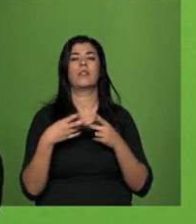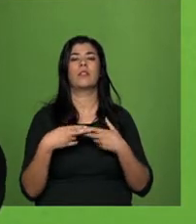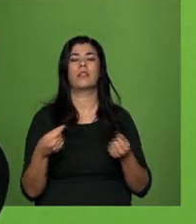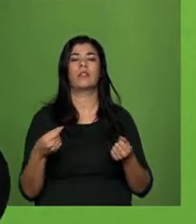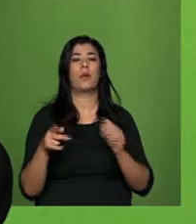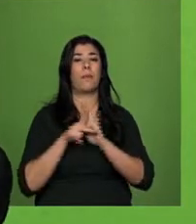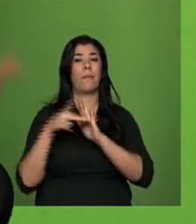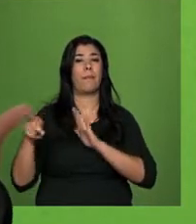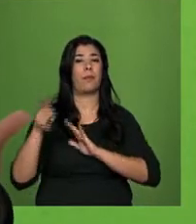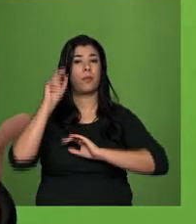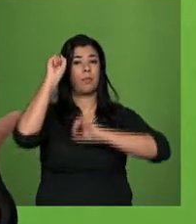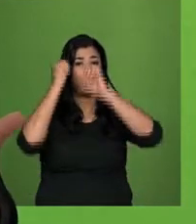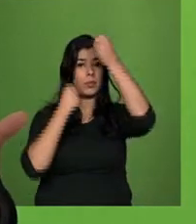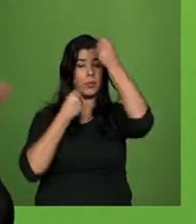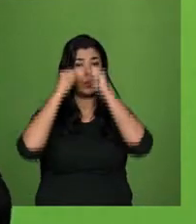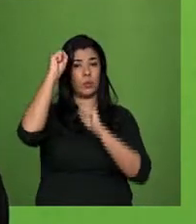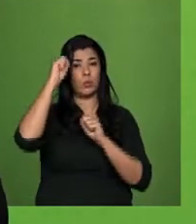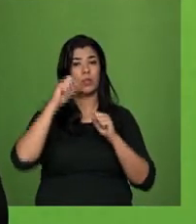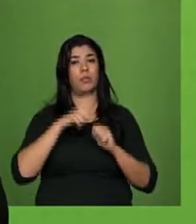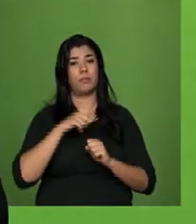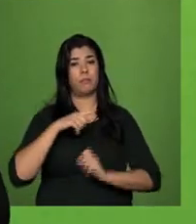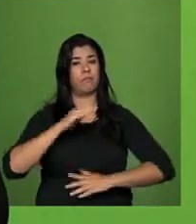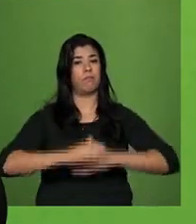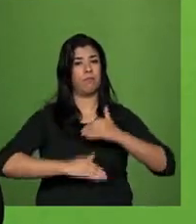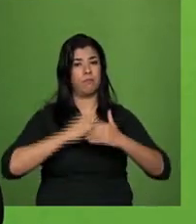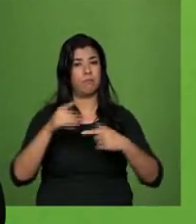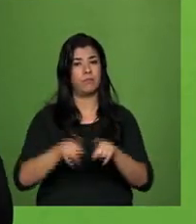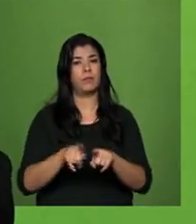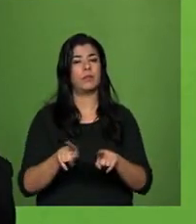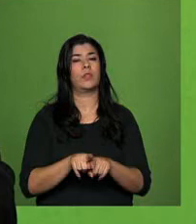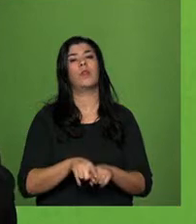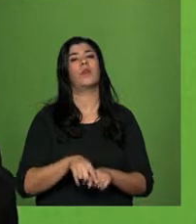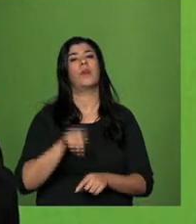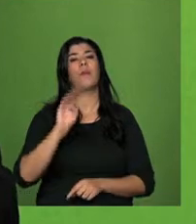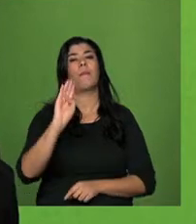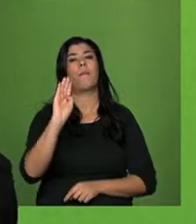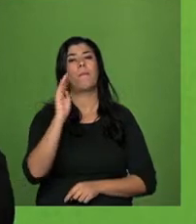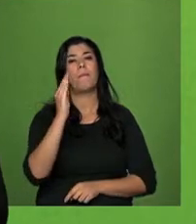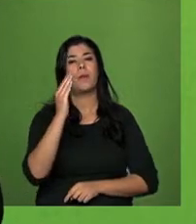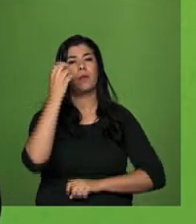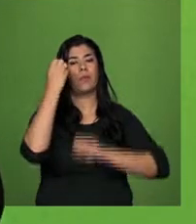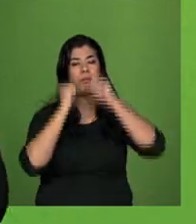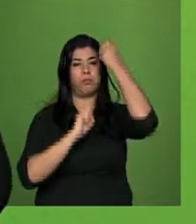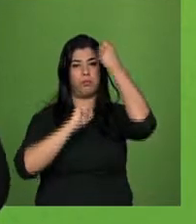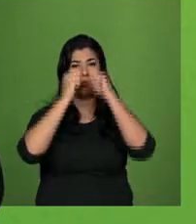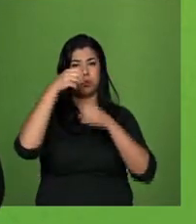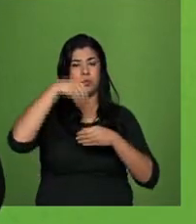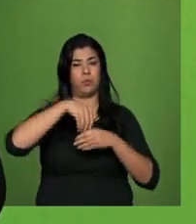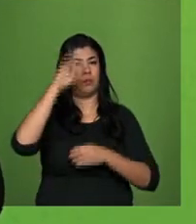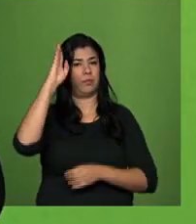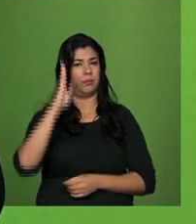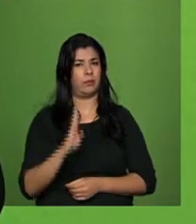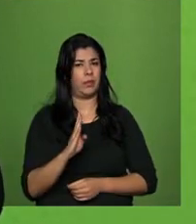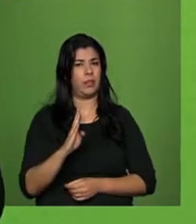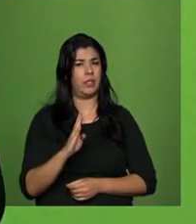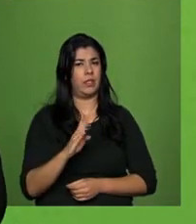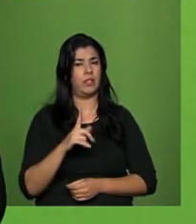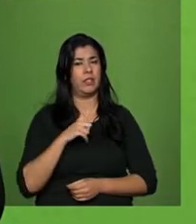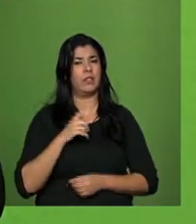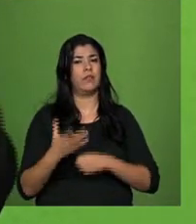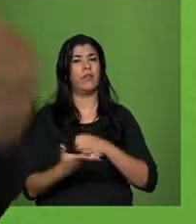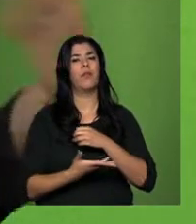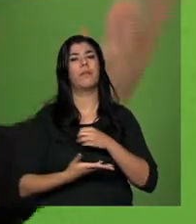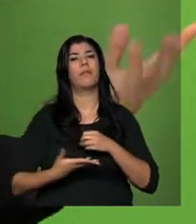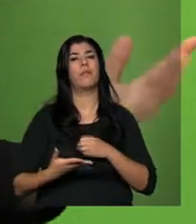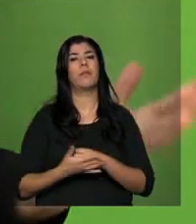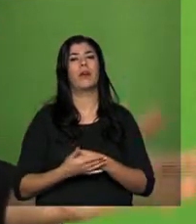que vai ter oportunidade de desenvolver, de ter o desenvolvimento da bioindústria no Brasil, não mais só calcado nas